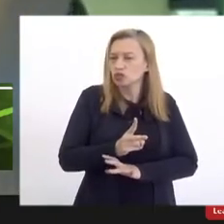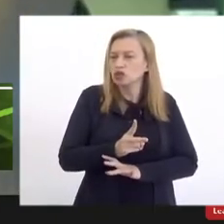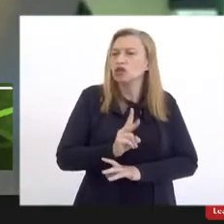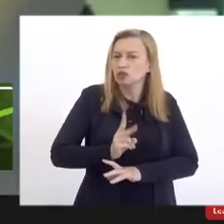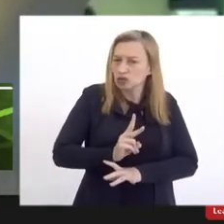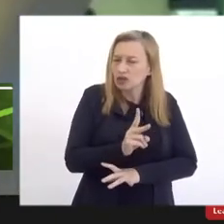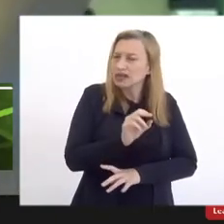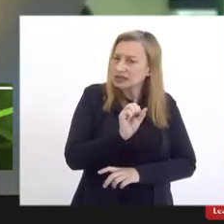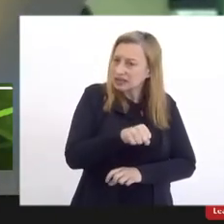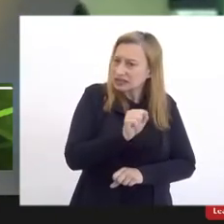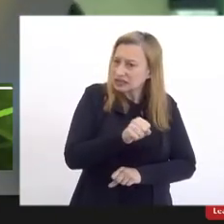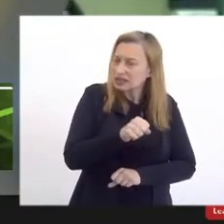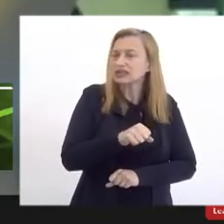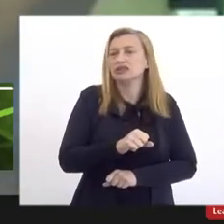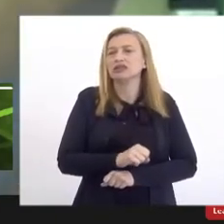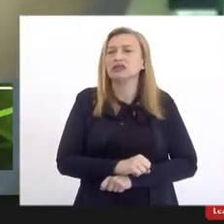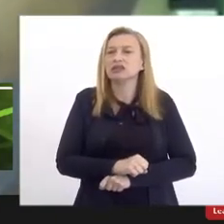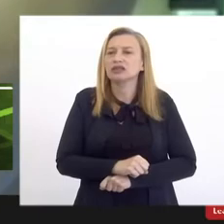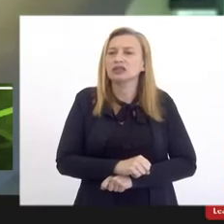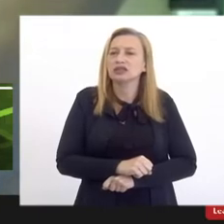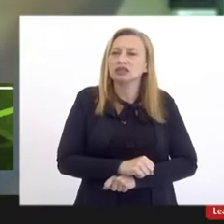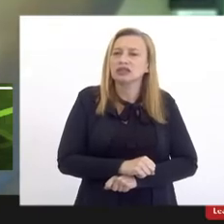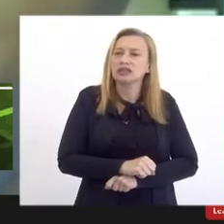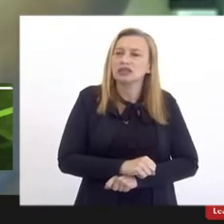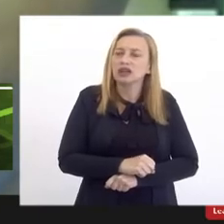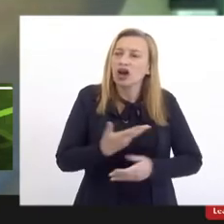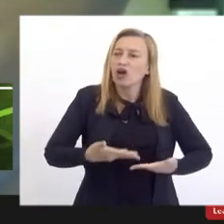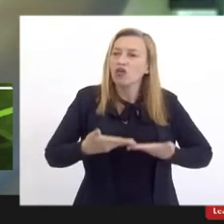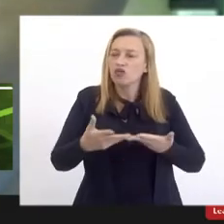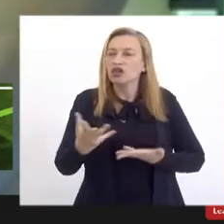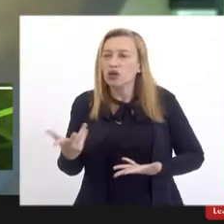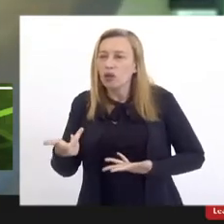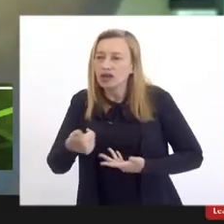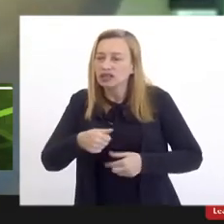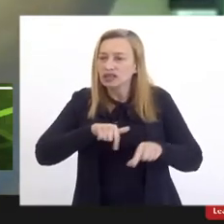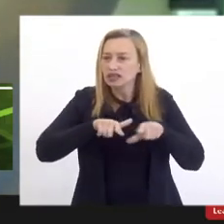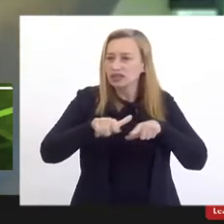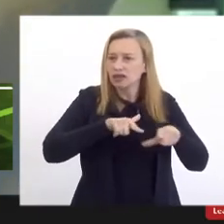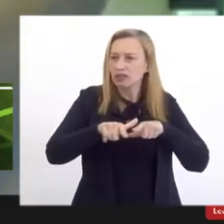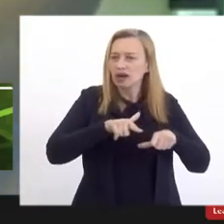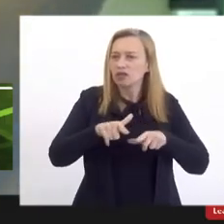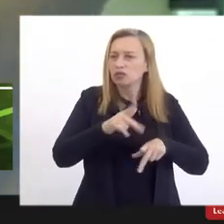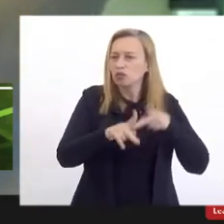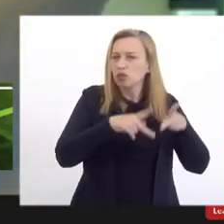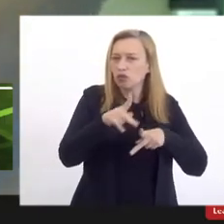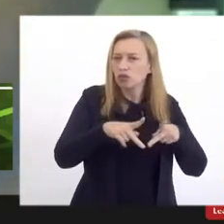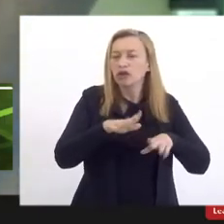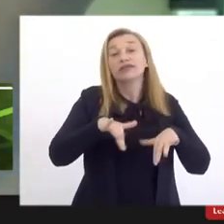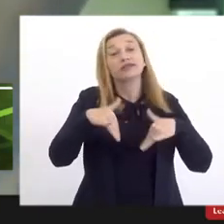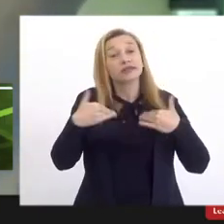sim, manter a oferta da qualidade de serviço para a população. Então,